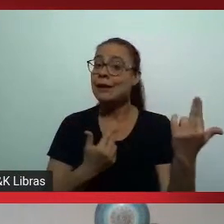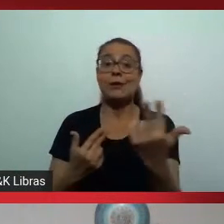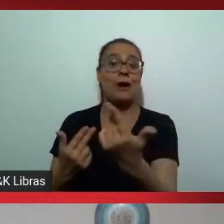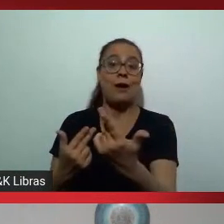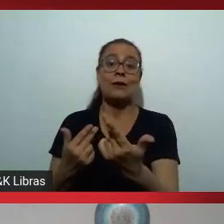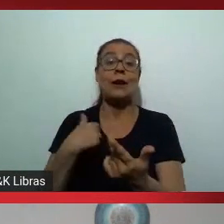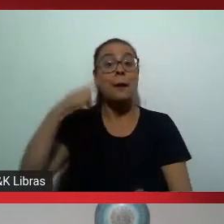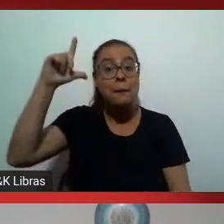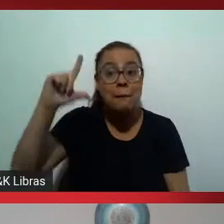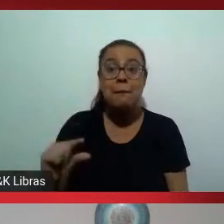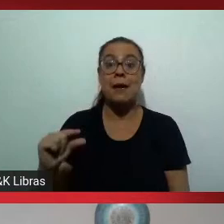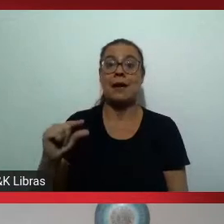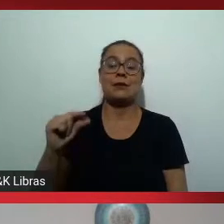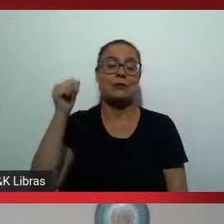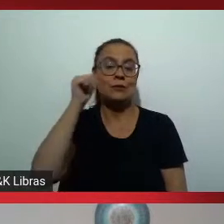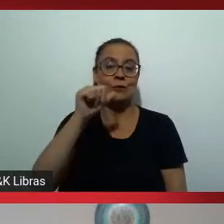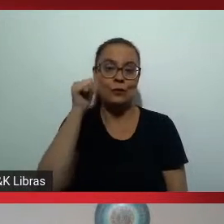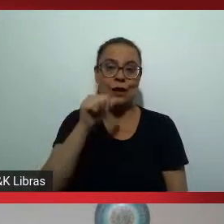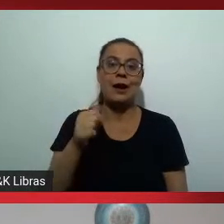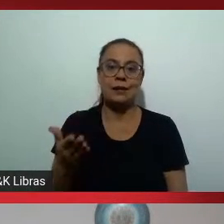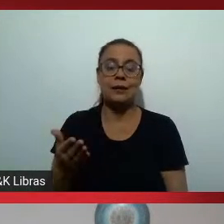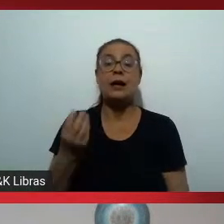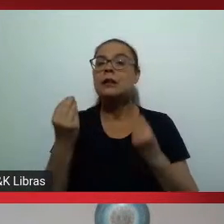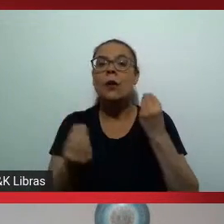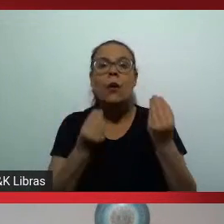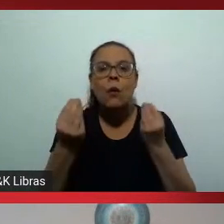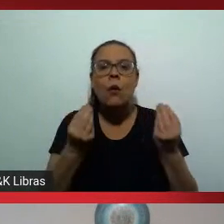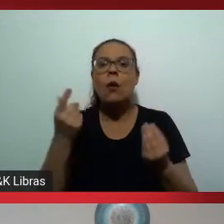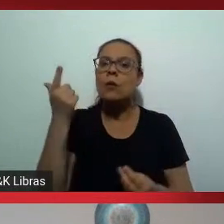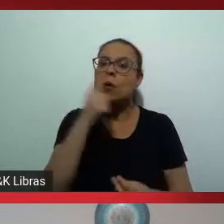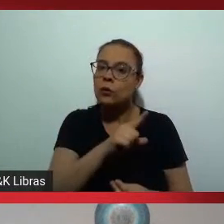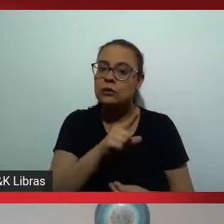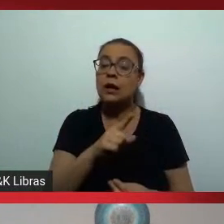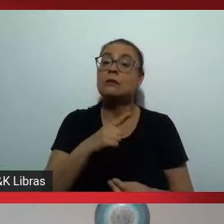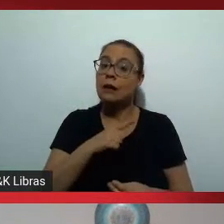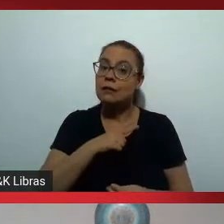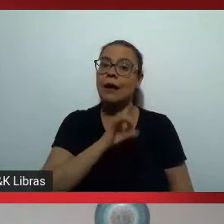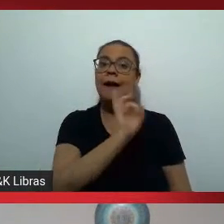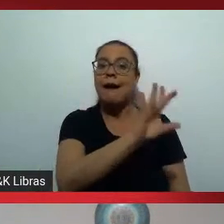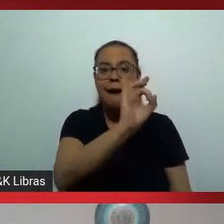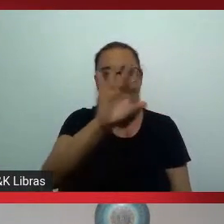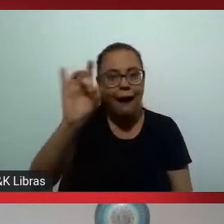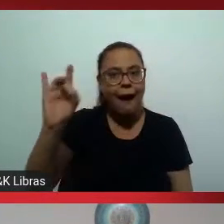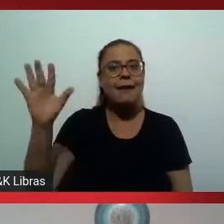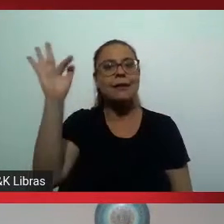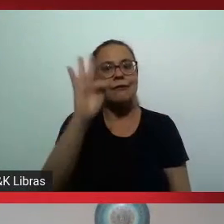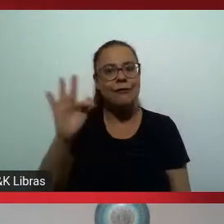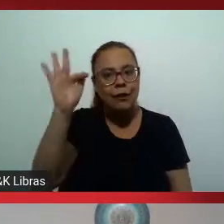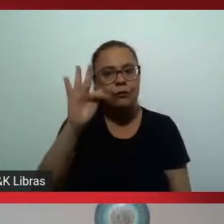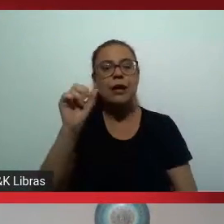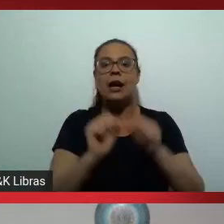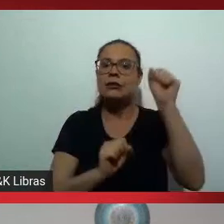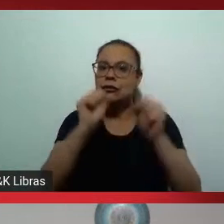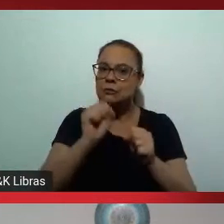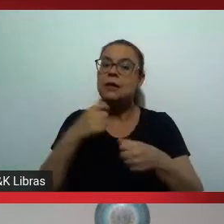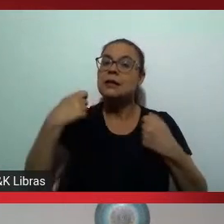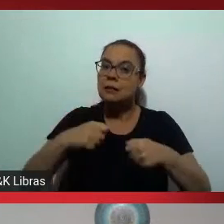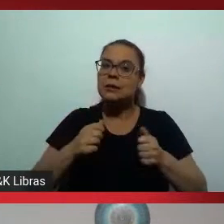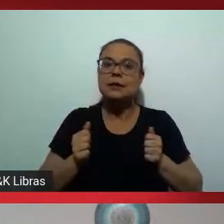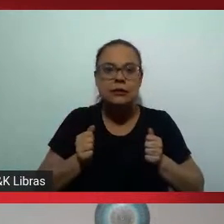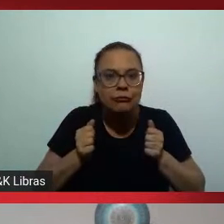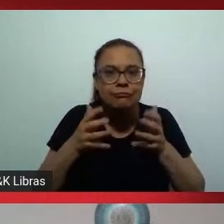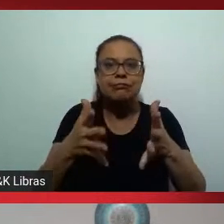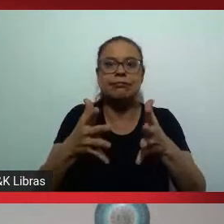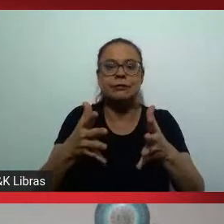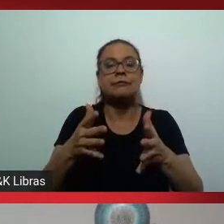menor então assim como que a gente vai conseguir com essas ações das universidades das empresas levar para a capacitação de